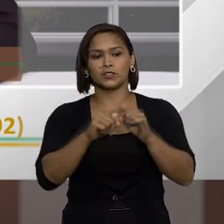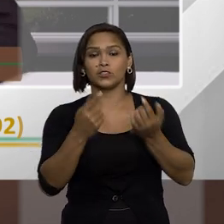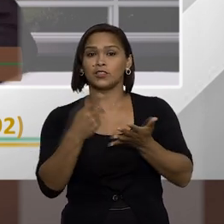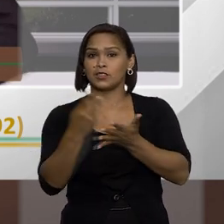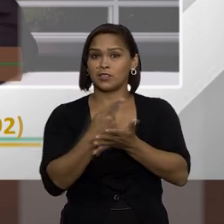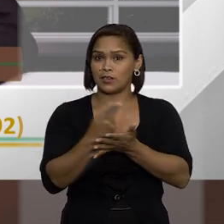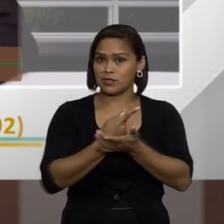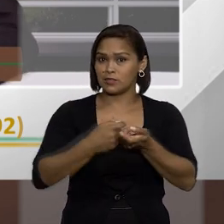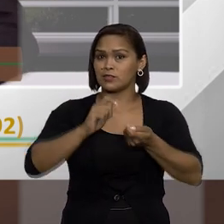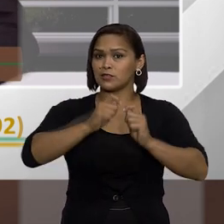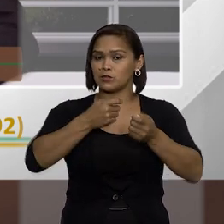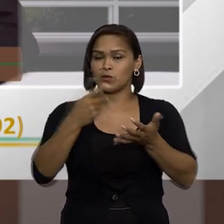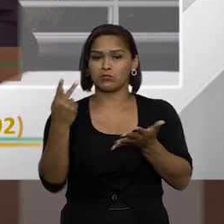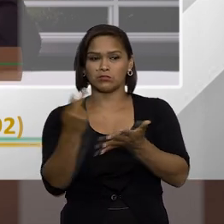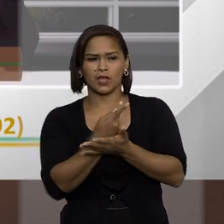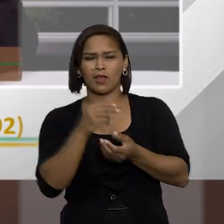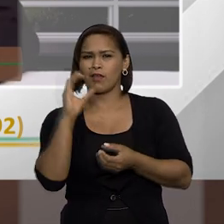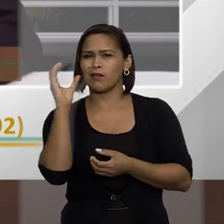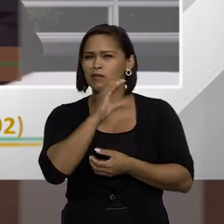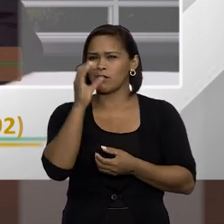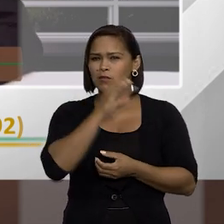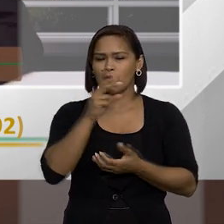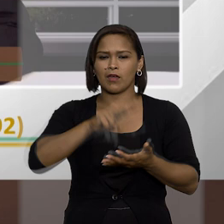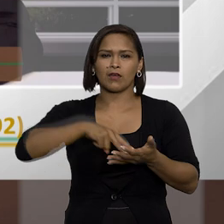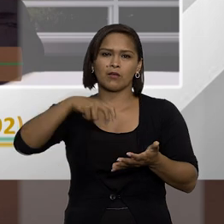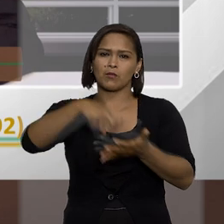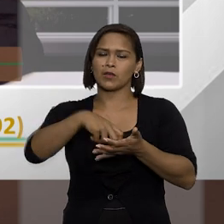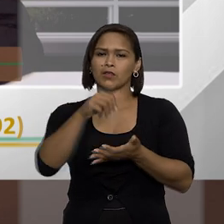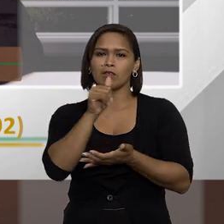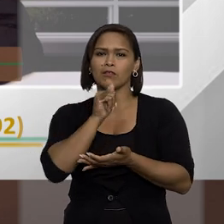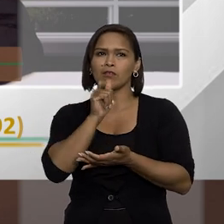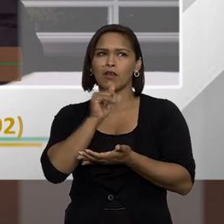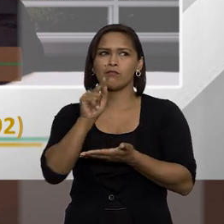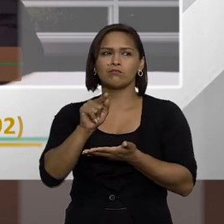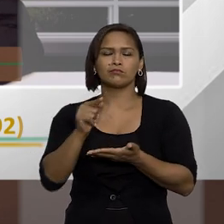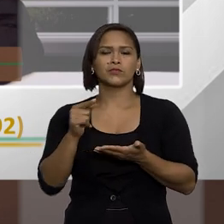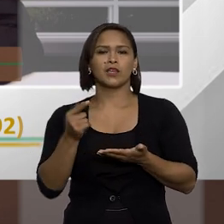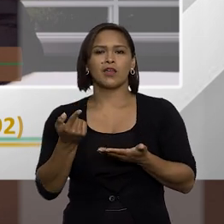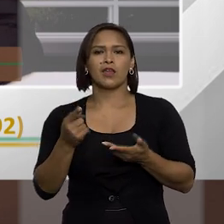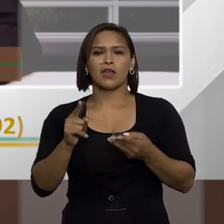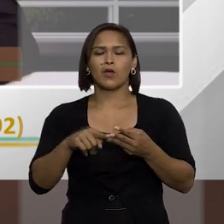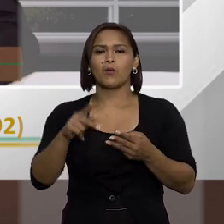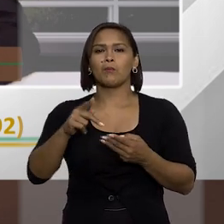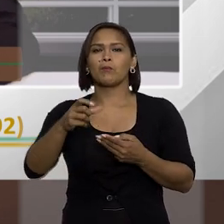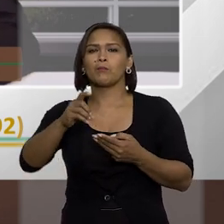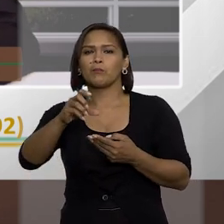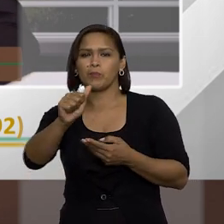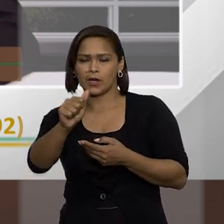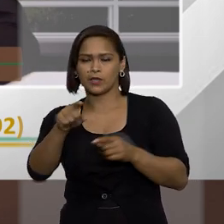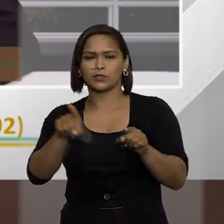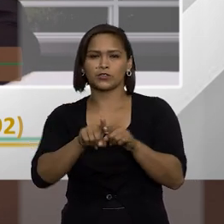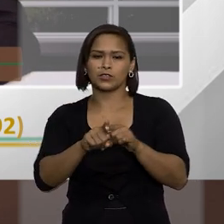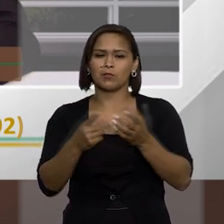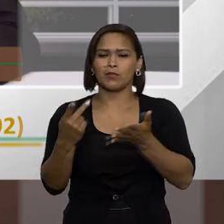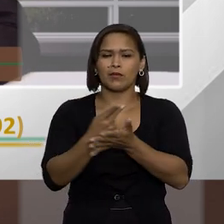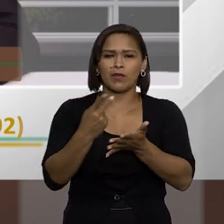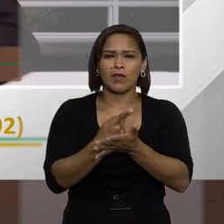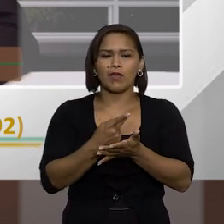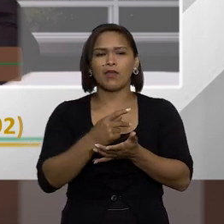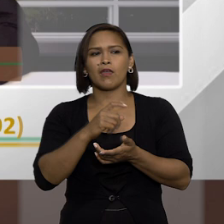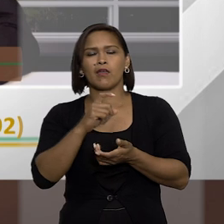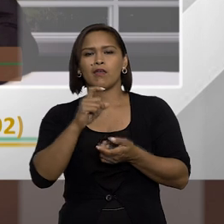E a ação de improbidade é muito mais rápida que uma ação penal, por exemplo. O PAD, muitas vezes, qualquer